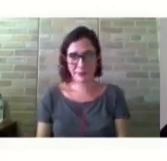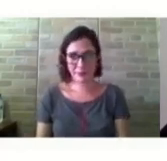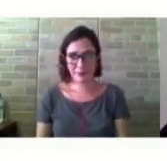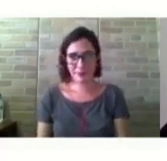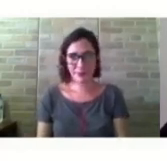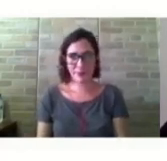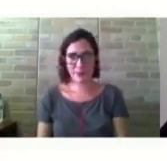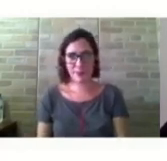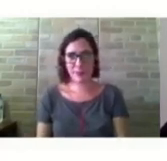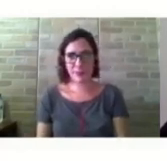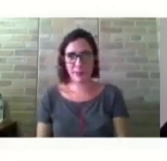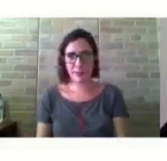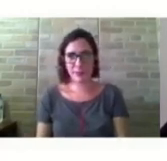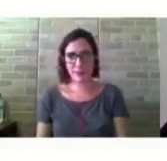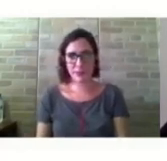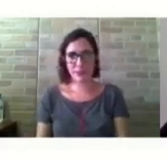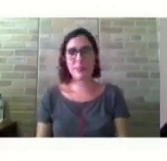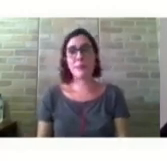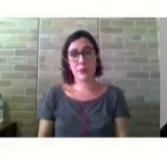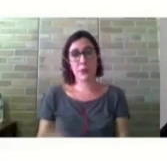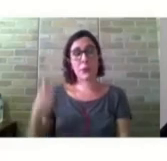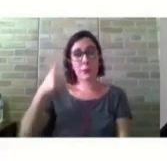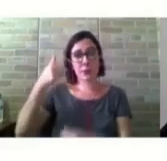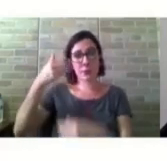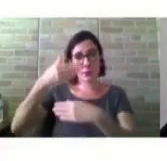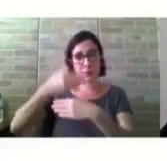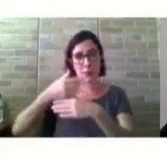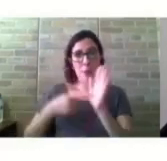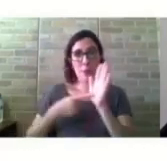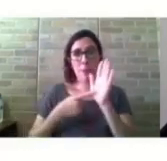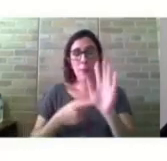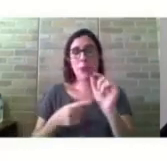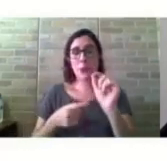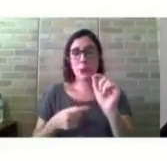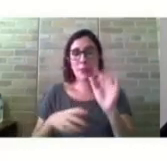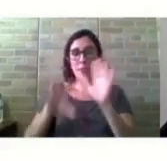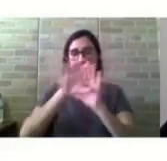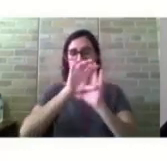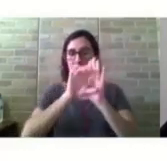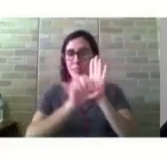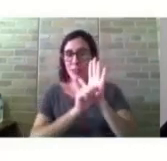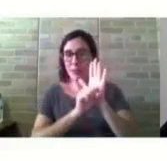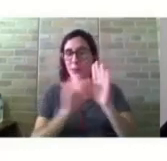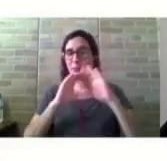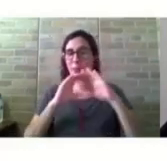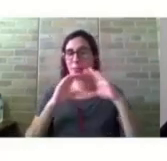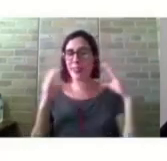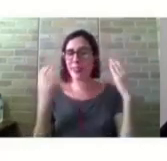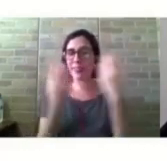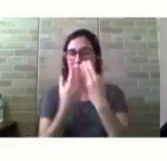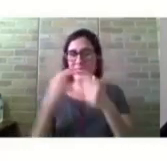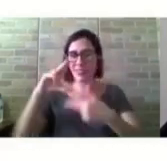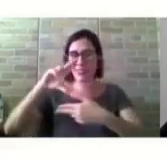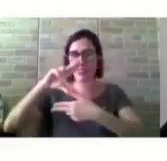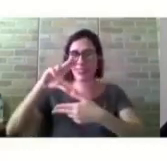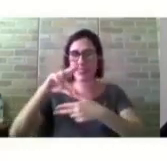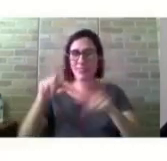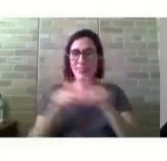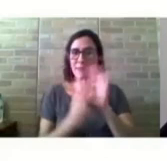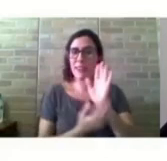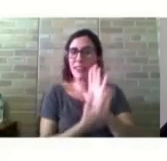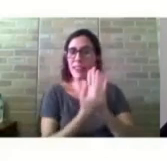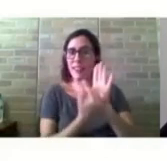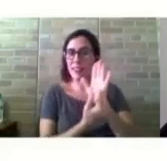Nesse primeiro slide, há o símbolo do congresso da UFBA e o desenho de um mouse